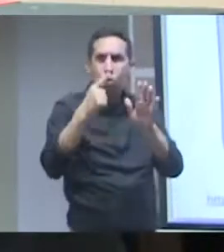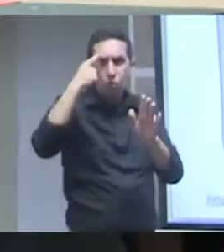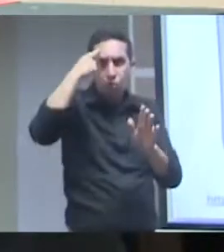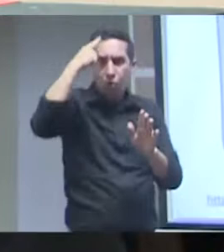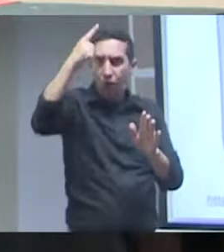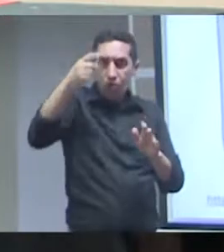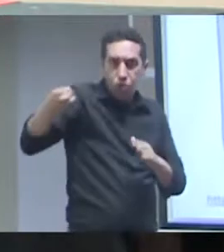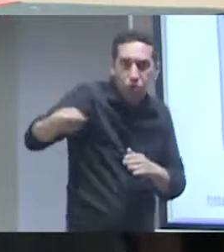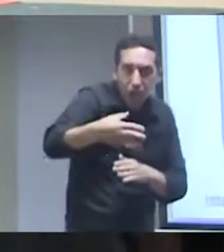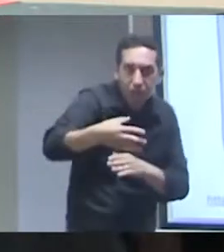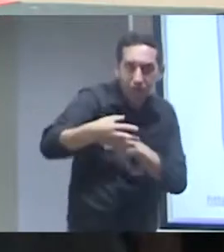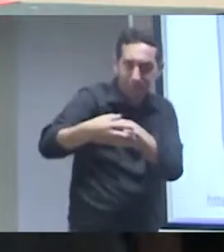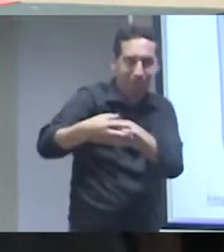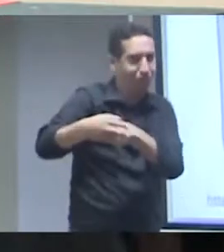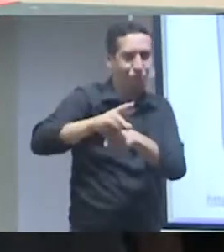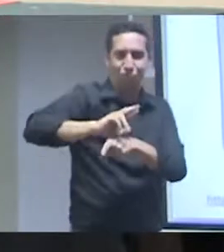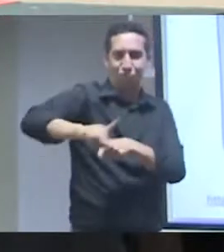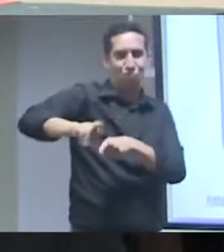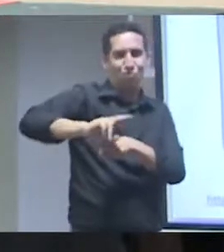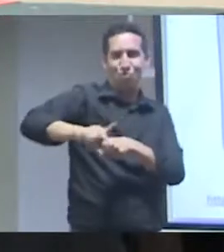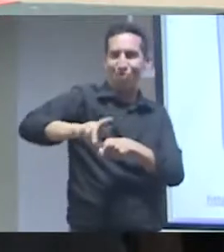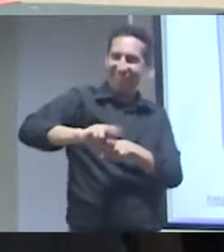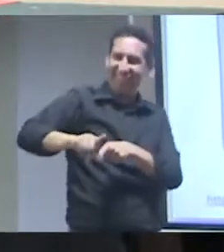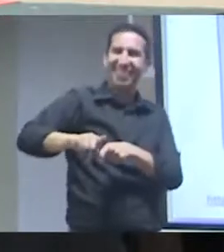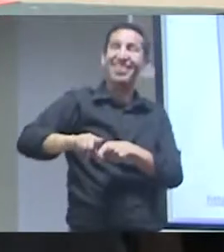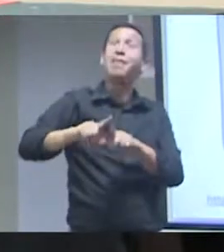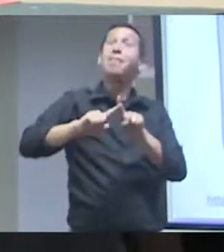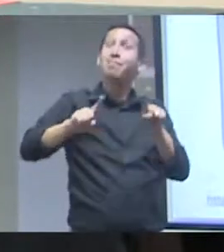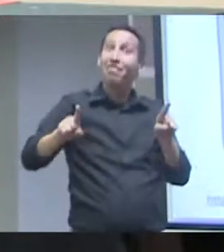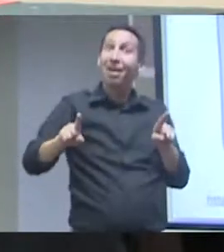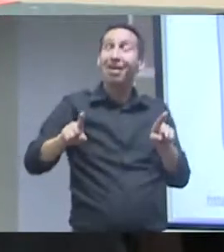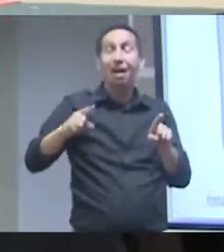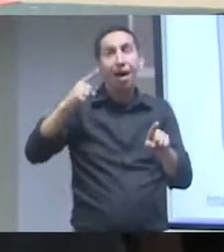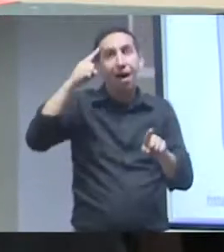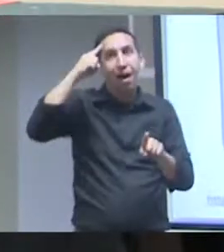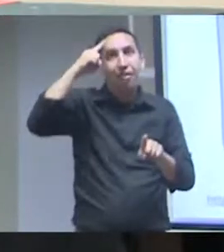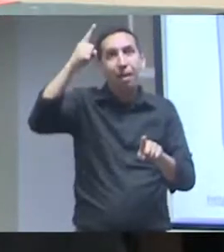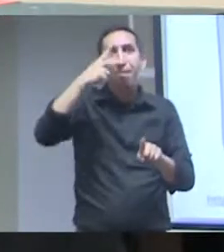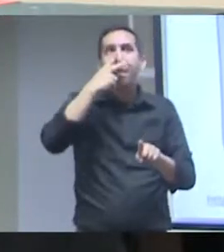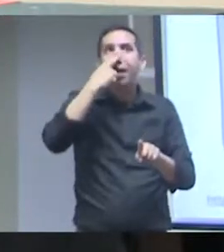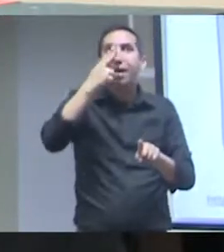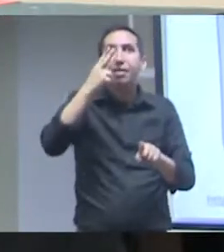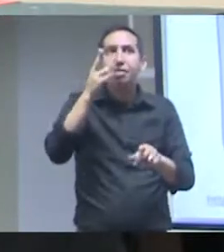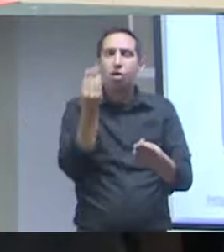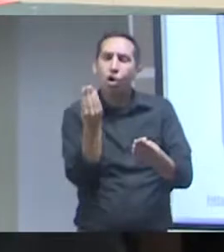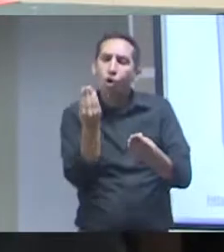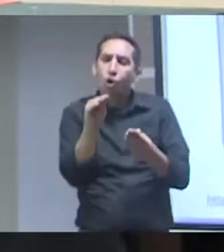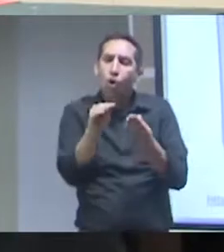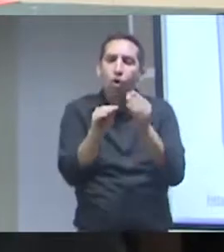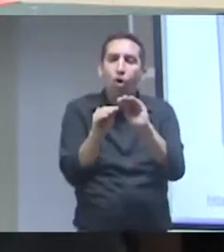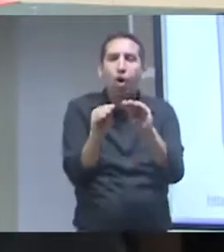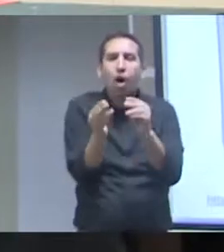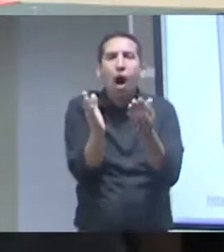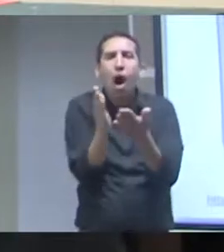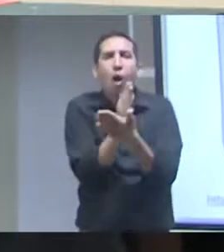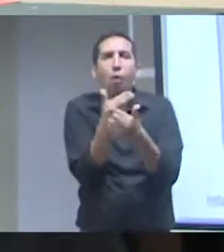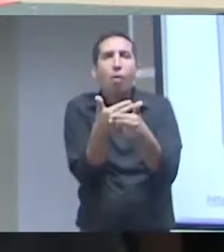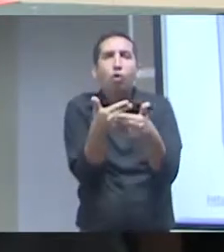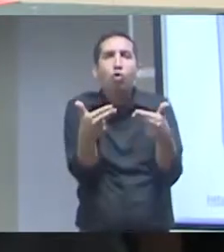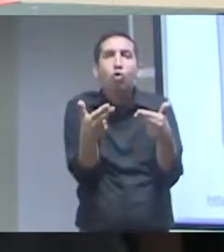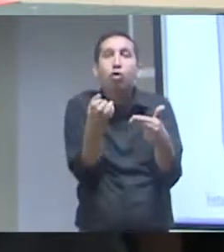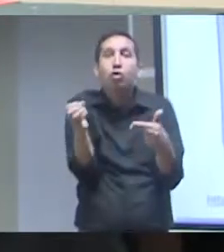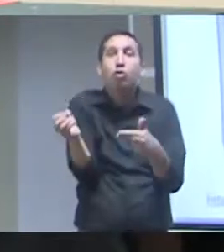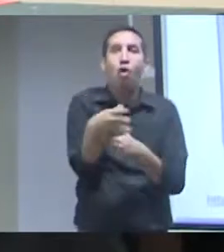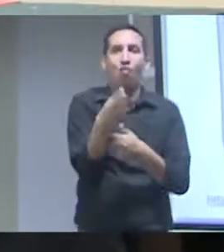ganham uma atualidade e precisam ser repensadas à luz do que se imagina ou que se